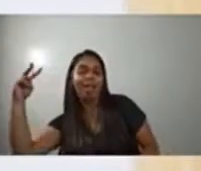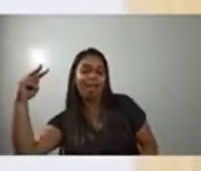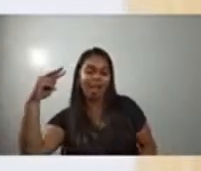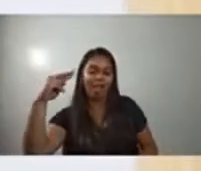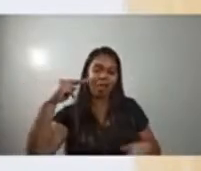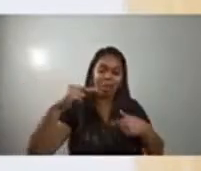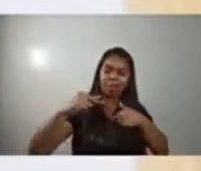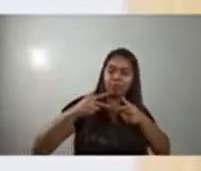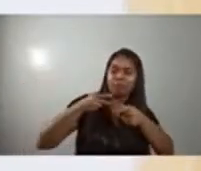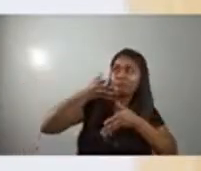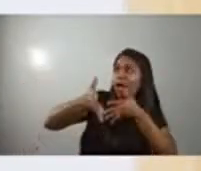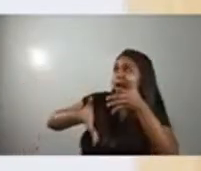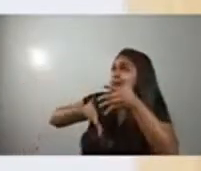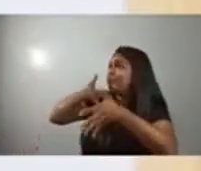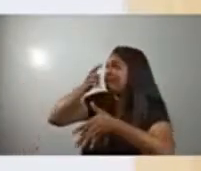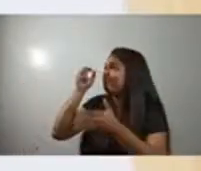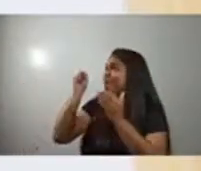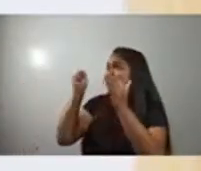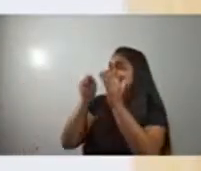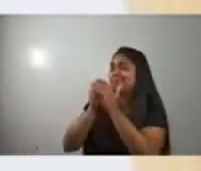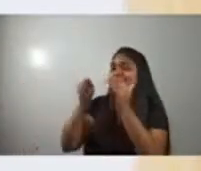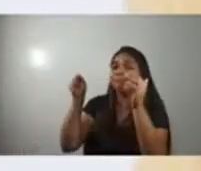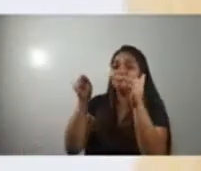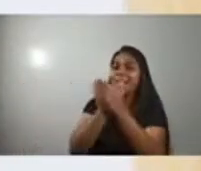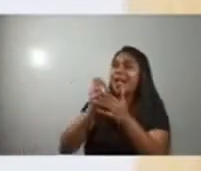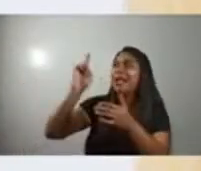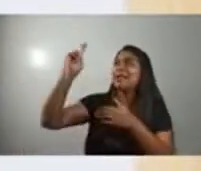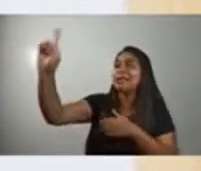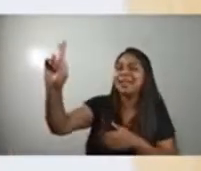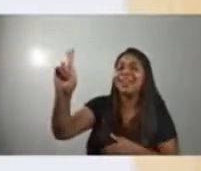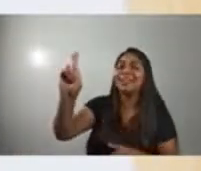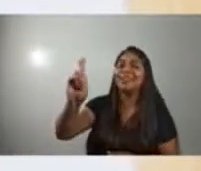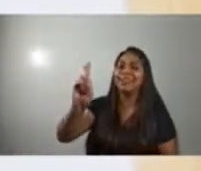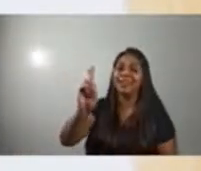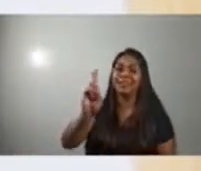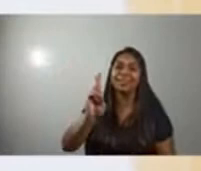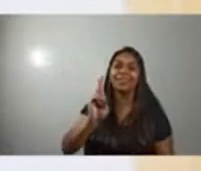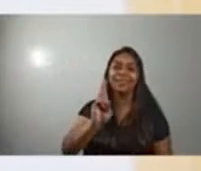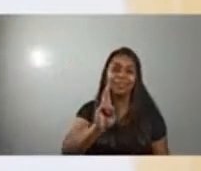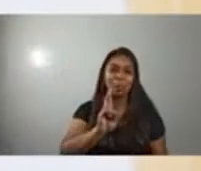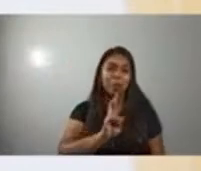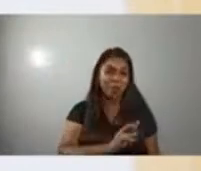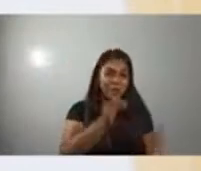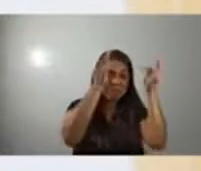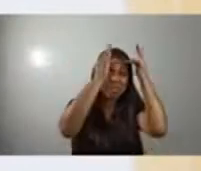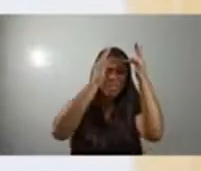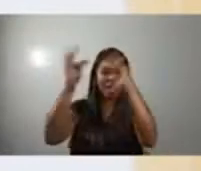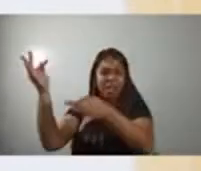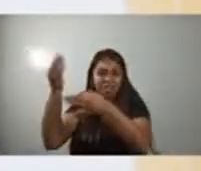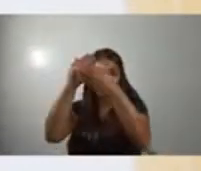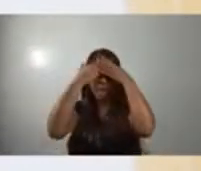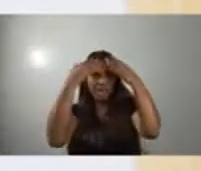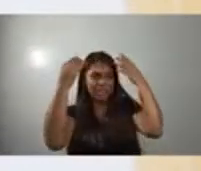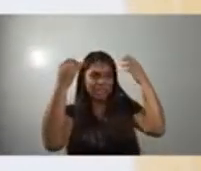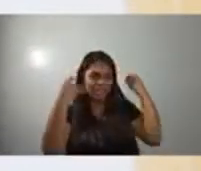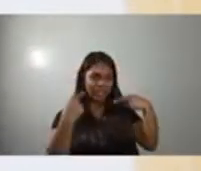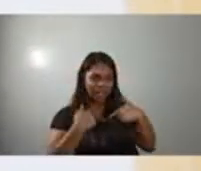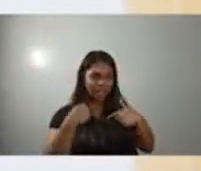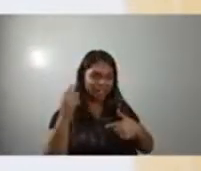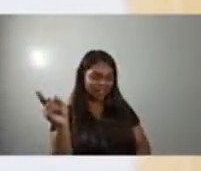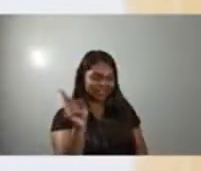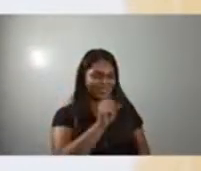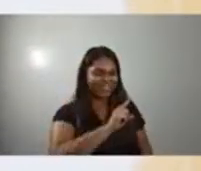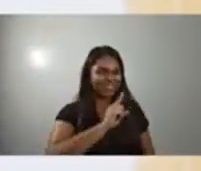me atende É fiel, não me esqueceu, vai me